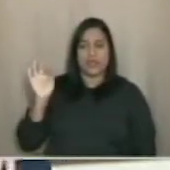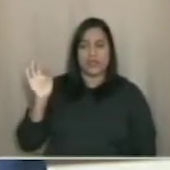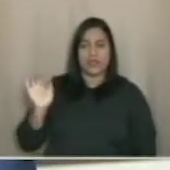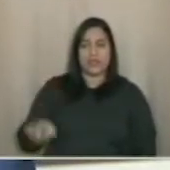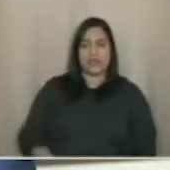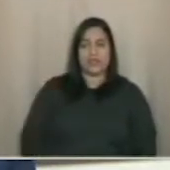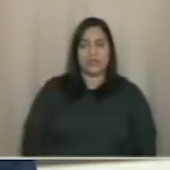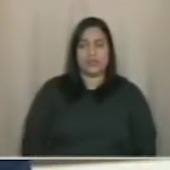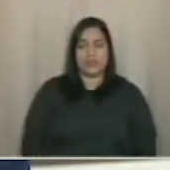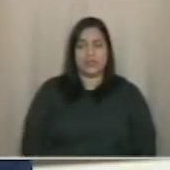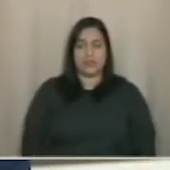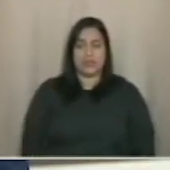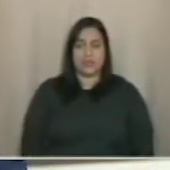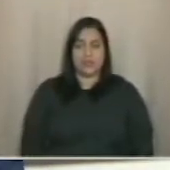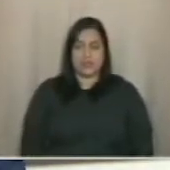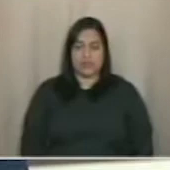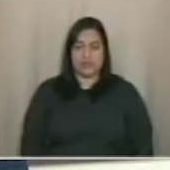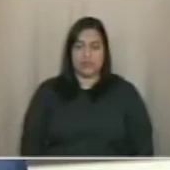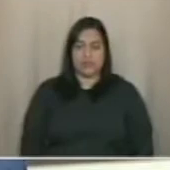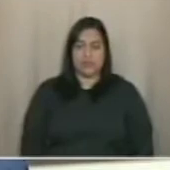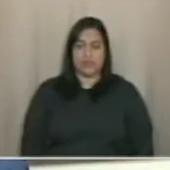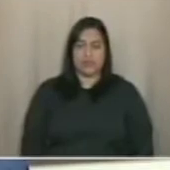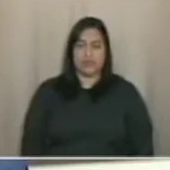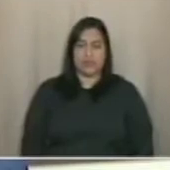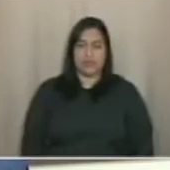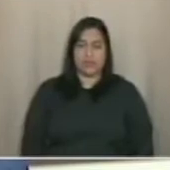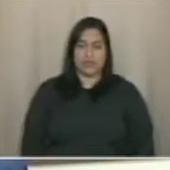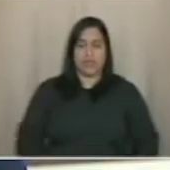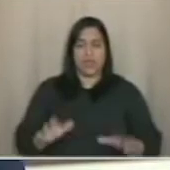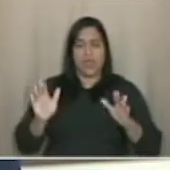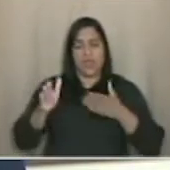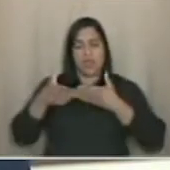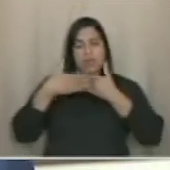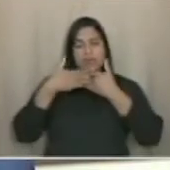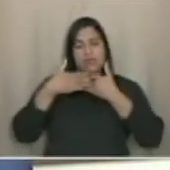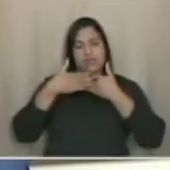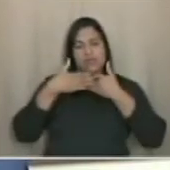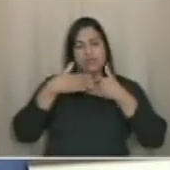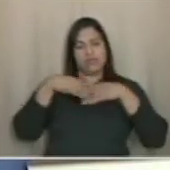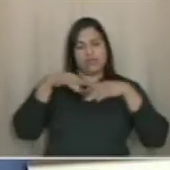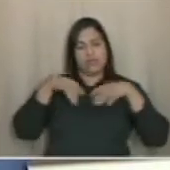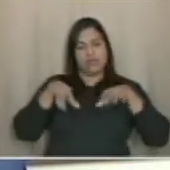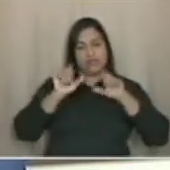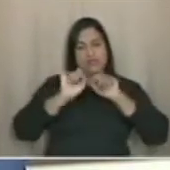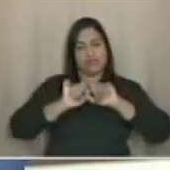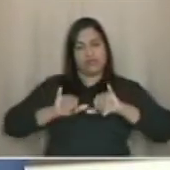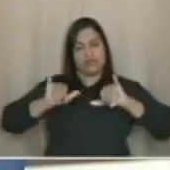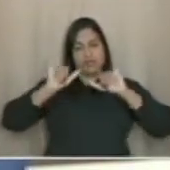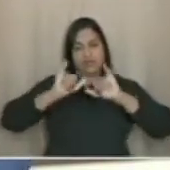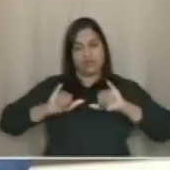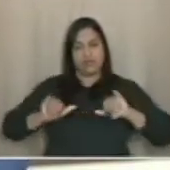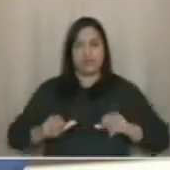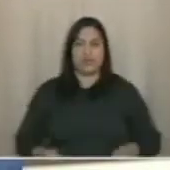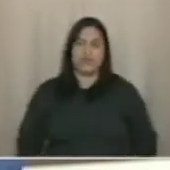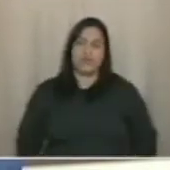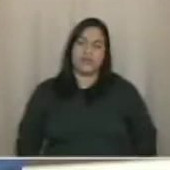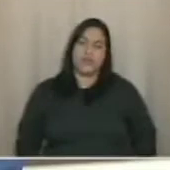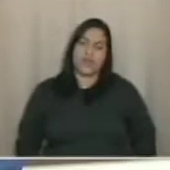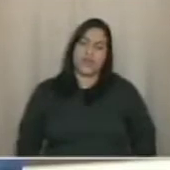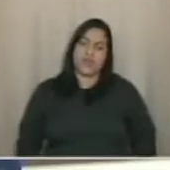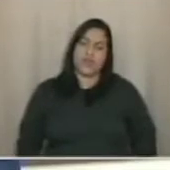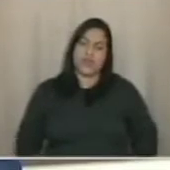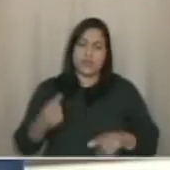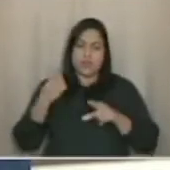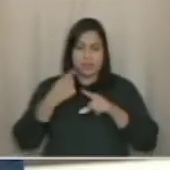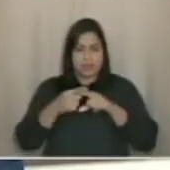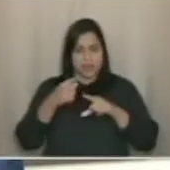placa está tapada com tapume. Mas é coincidência. É coincidência. E eu me pergunto, por que a obra está parada?